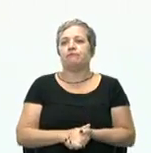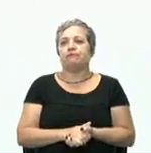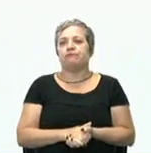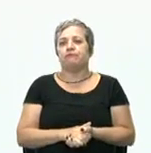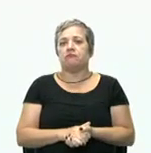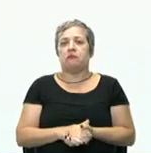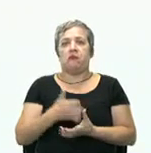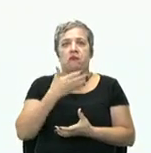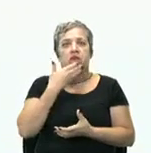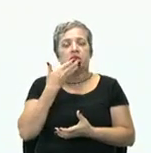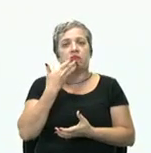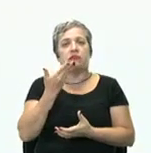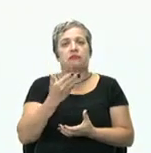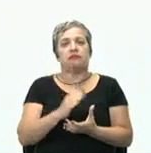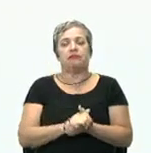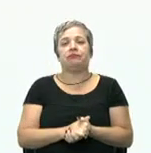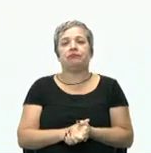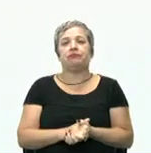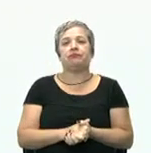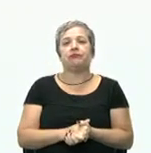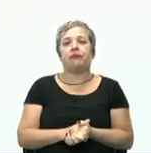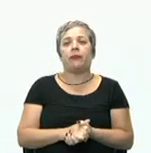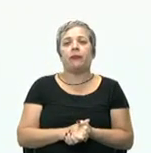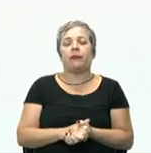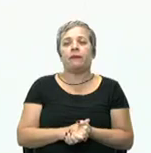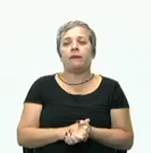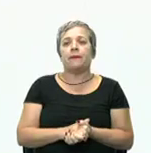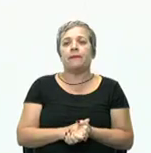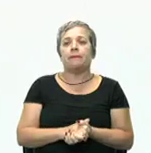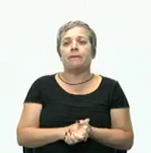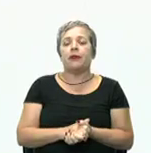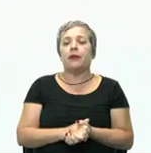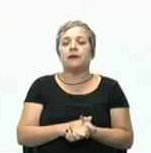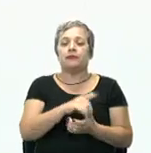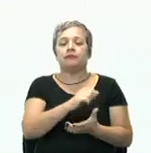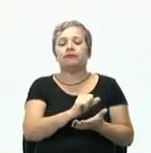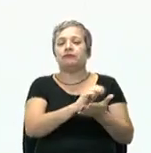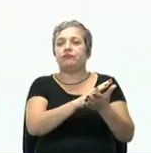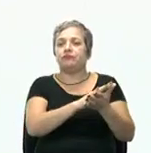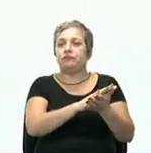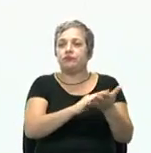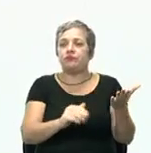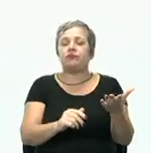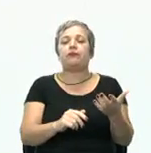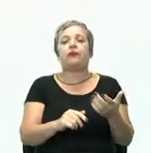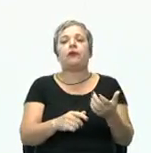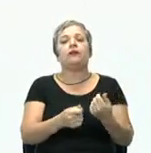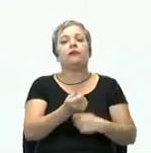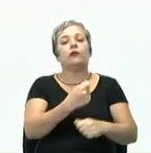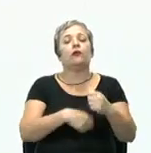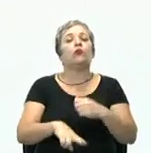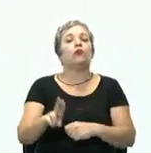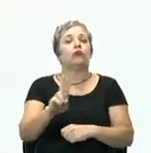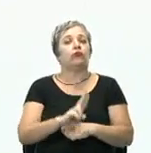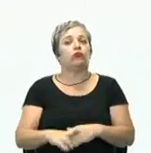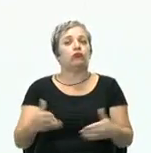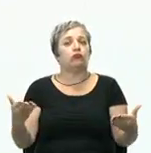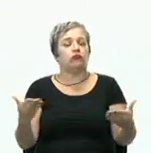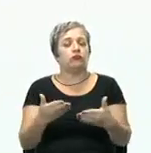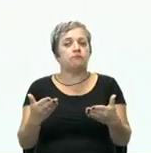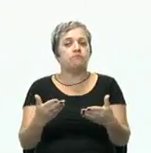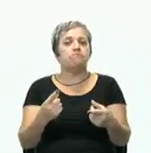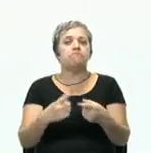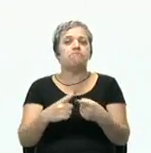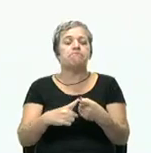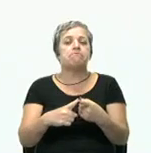Está bem fácil, né? Vamos pensar. Então, a burocracia é um modelo de gestão bastante utilizado ainda hoje. Por quê?